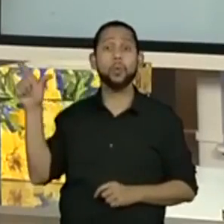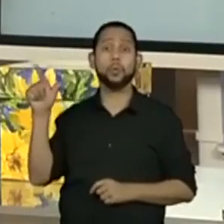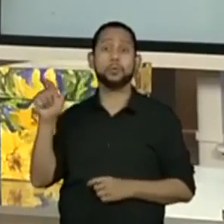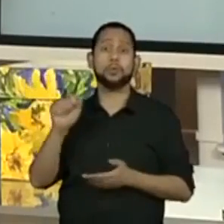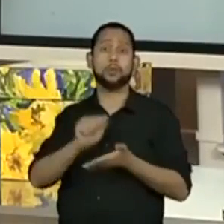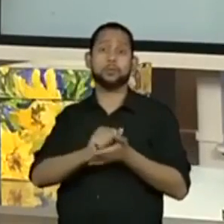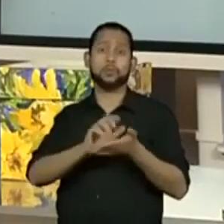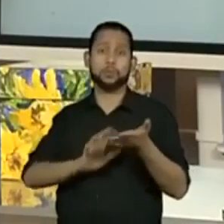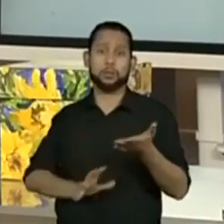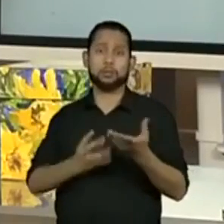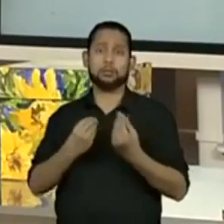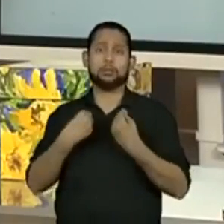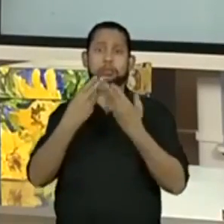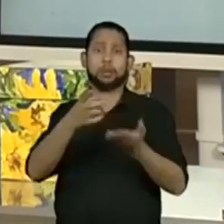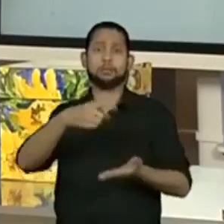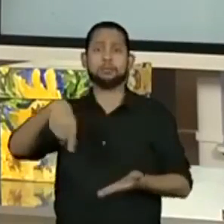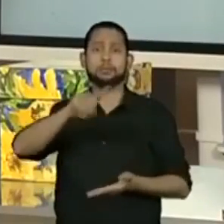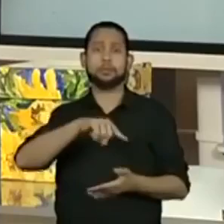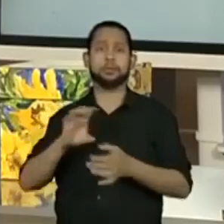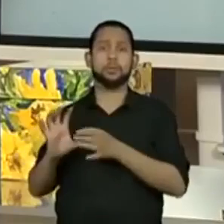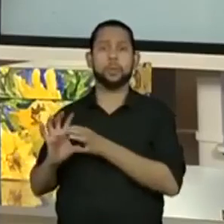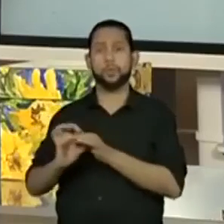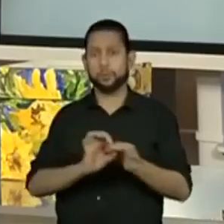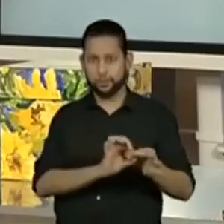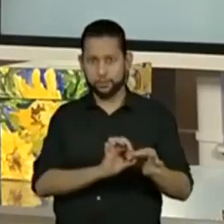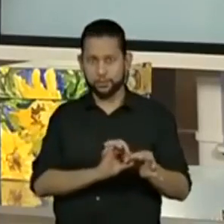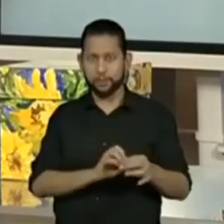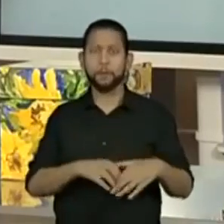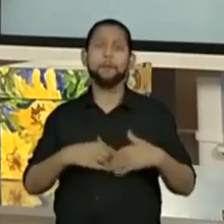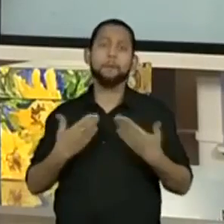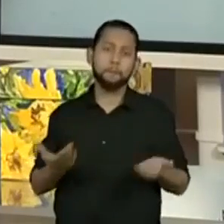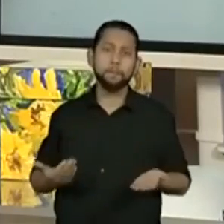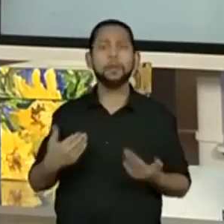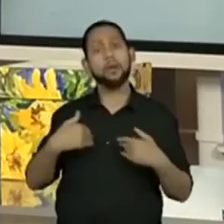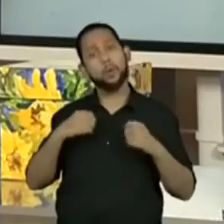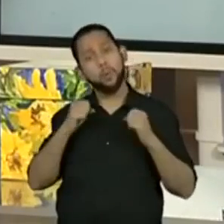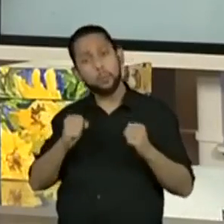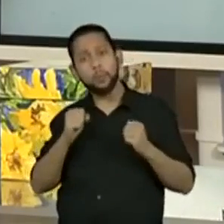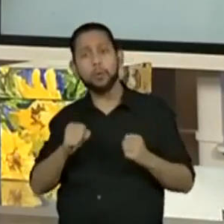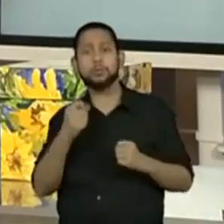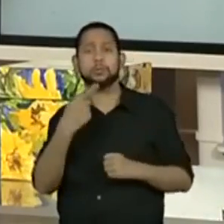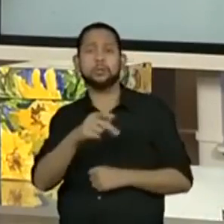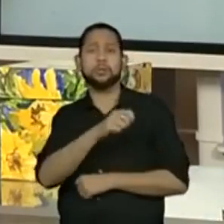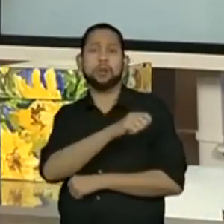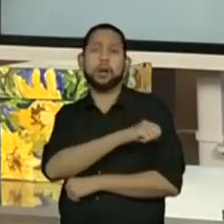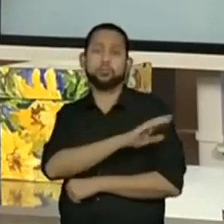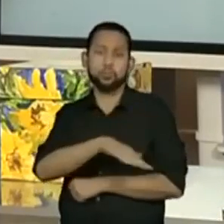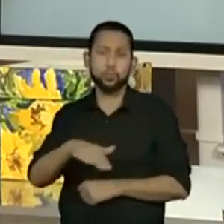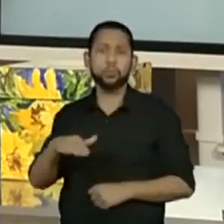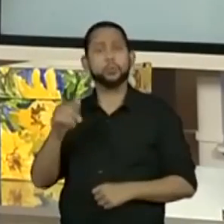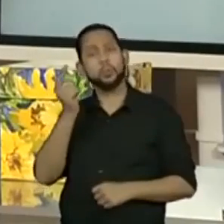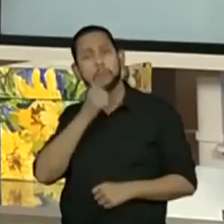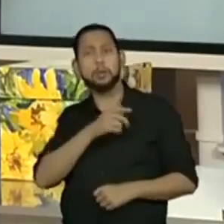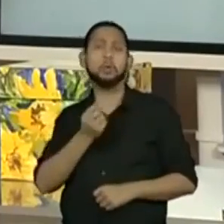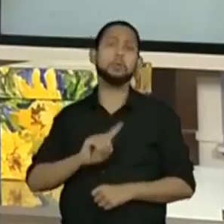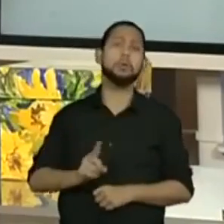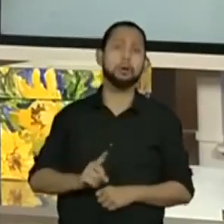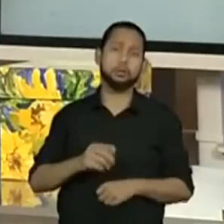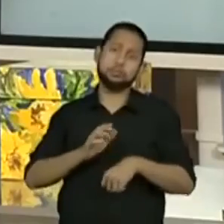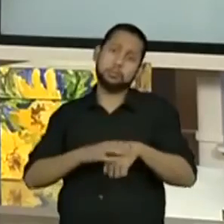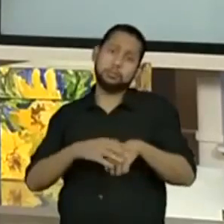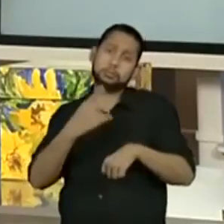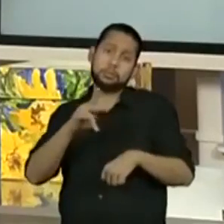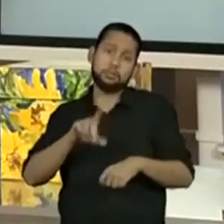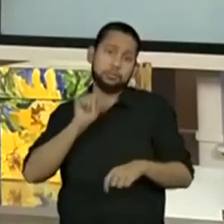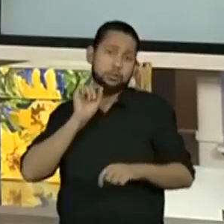contextualizar. Atividades você, professor, que pode utilizar com seus alunos ou não, fica a seu critério.